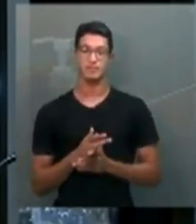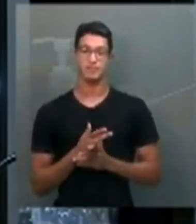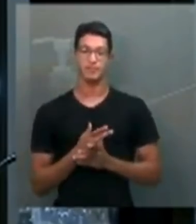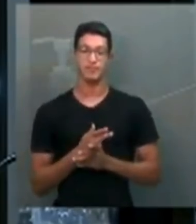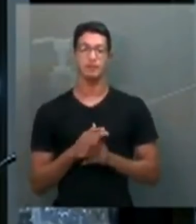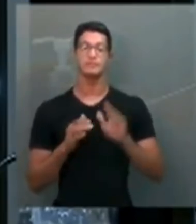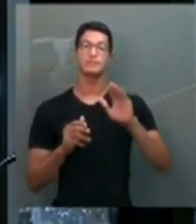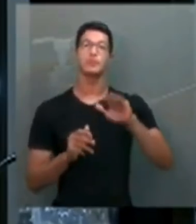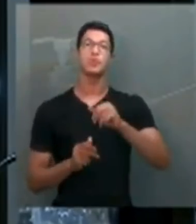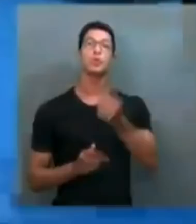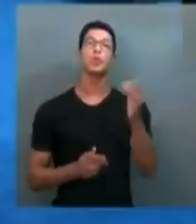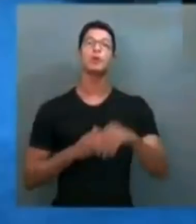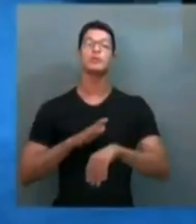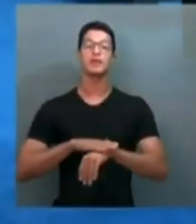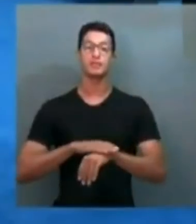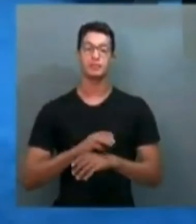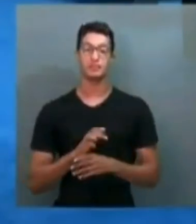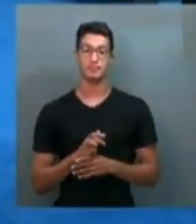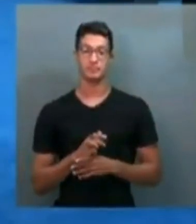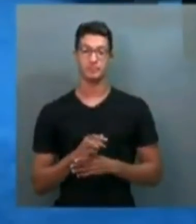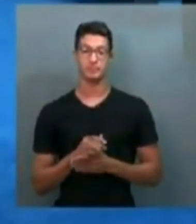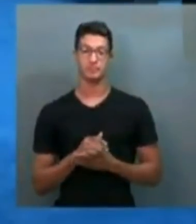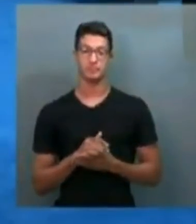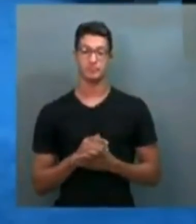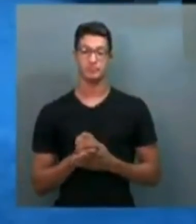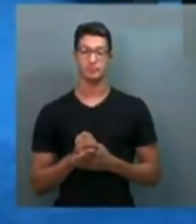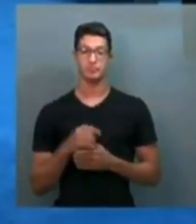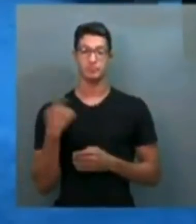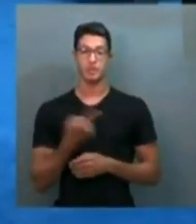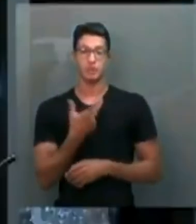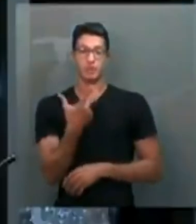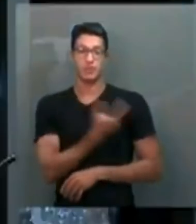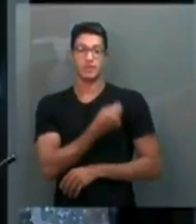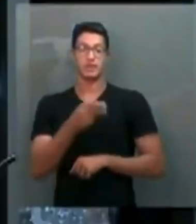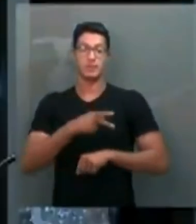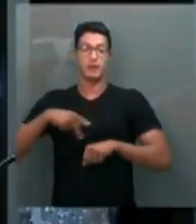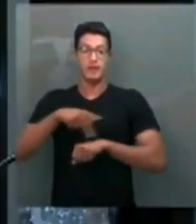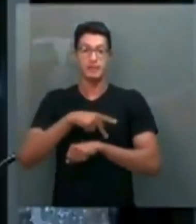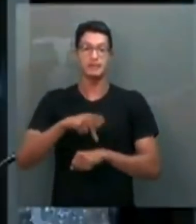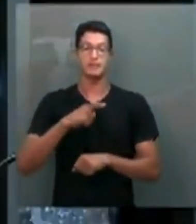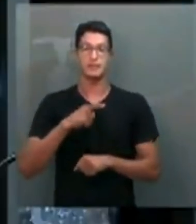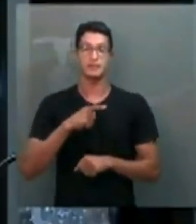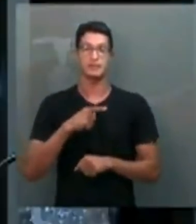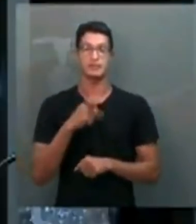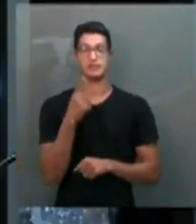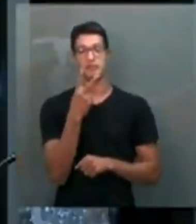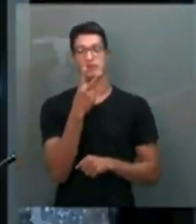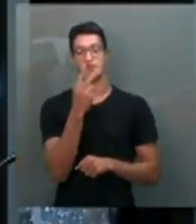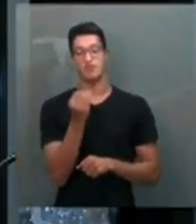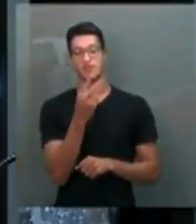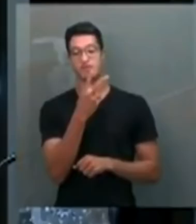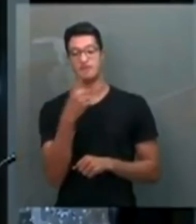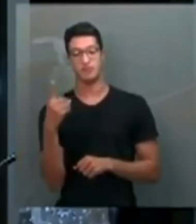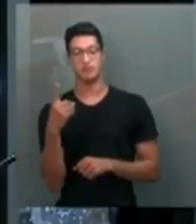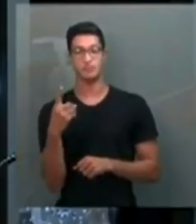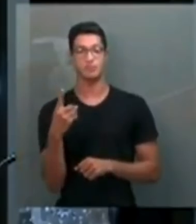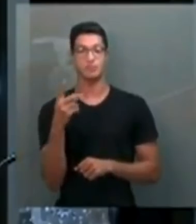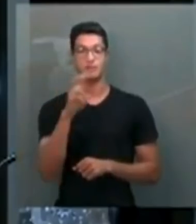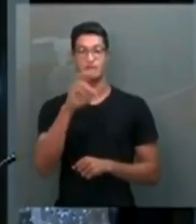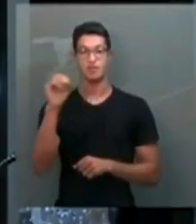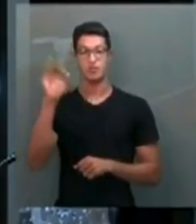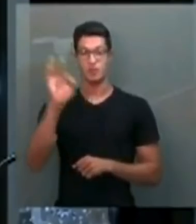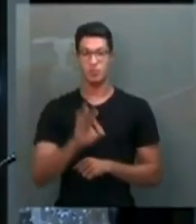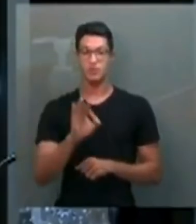Quanto tempo nós vamos vacinar o país em 2021? 50